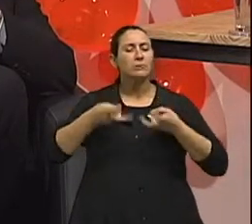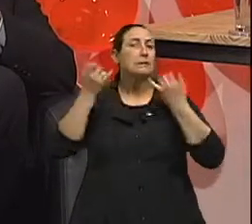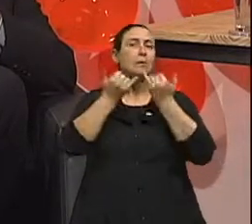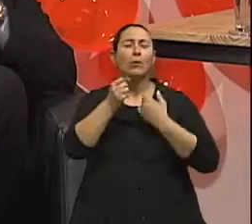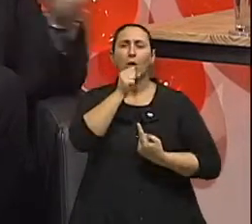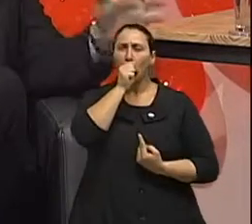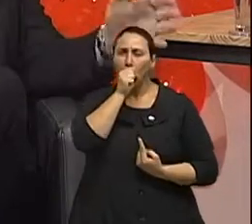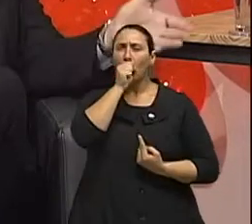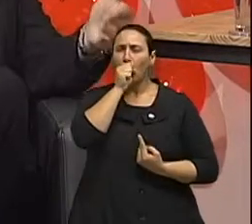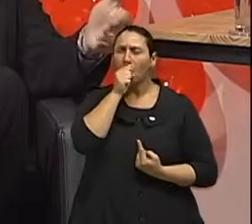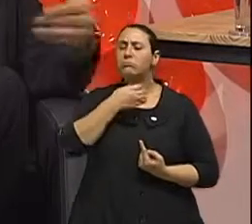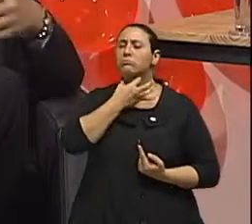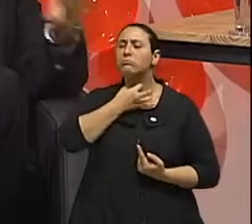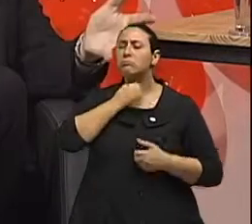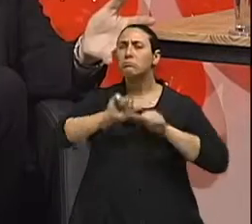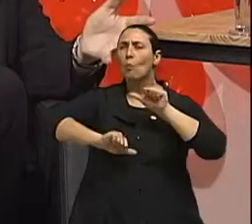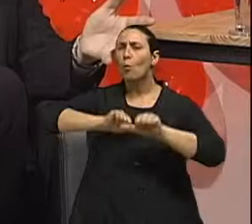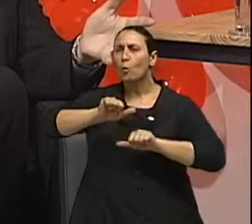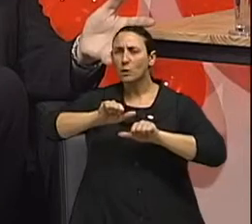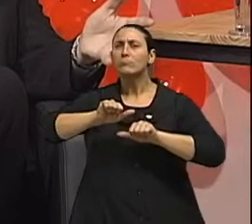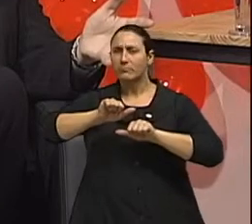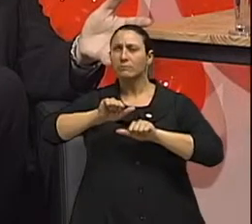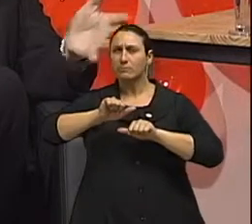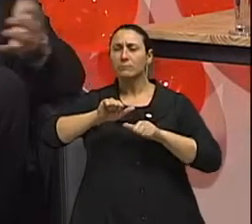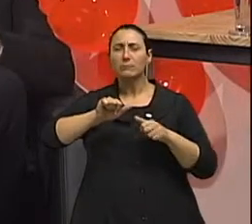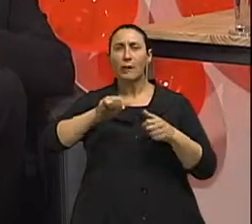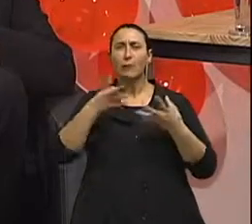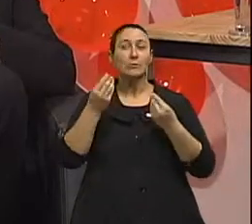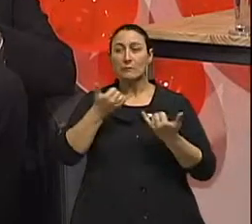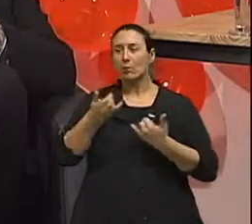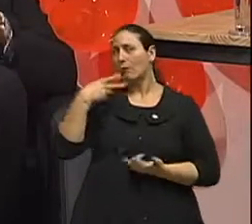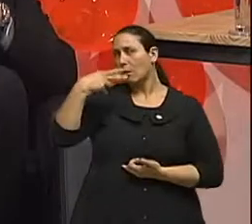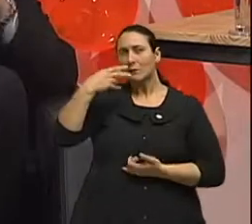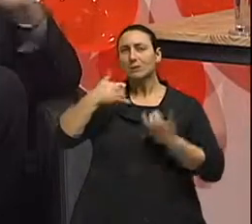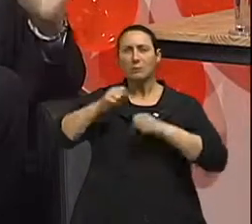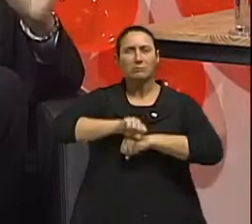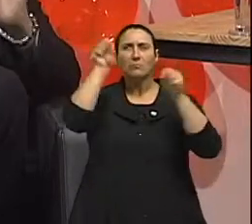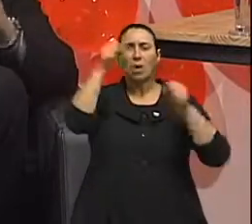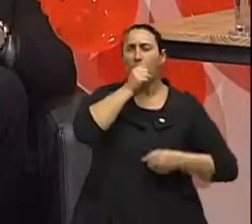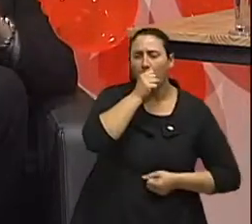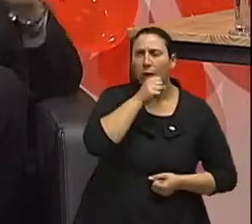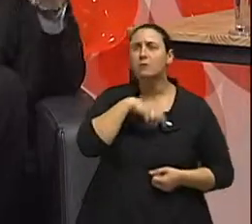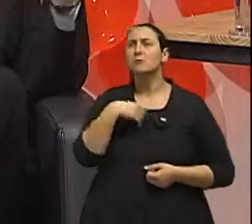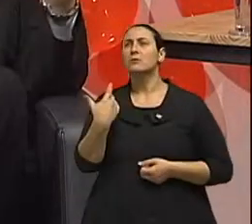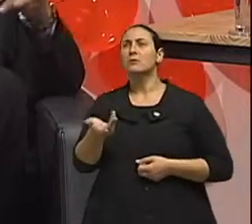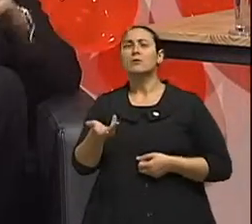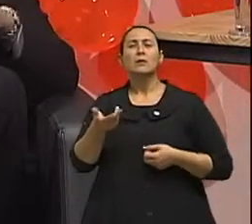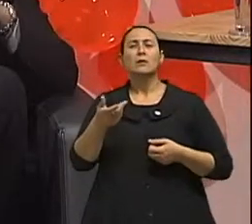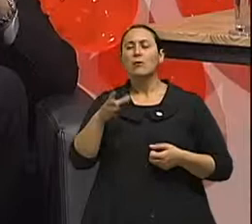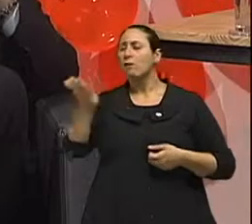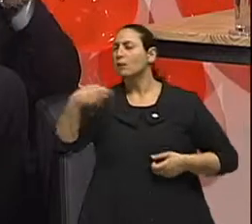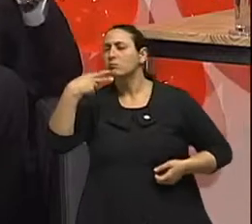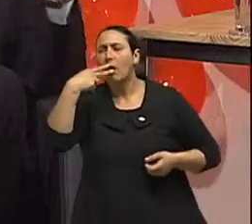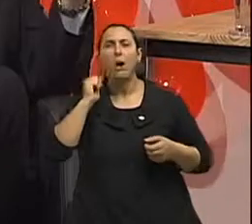está mudando, porque a maioria das vezes o fumante já é um tosseador crônico. Ah, sim. Ele acorda de manhã e tosse. Um pigarrinho. o pigarro do